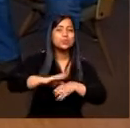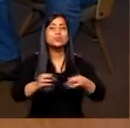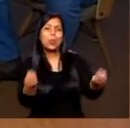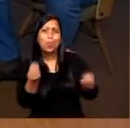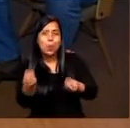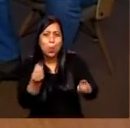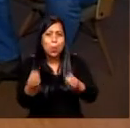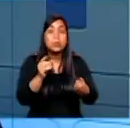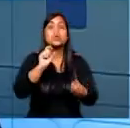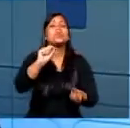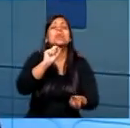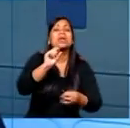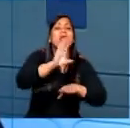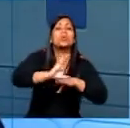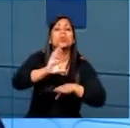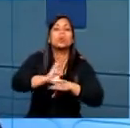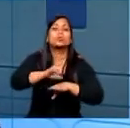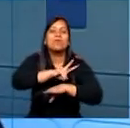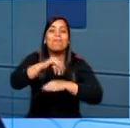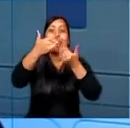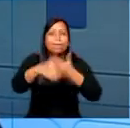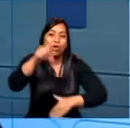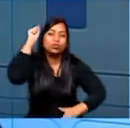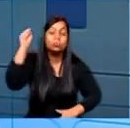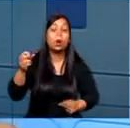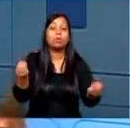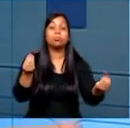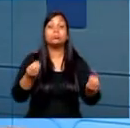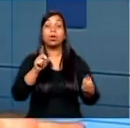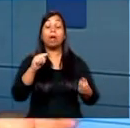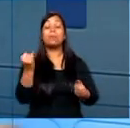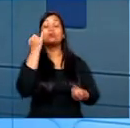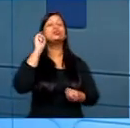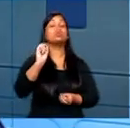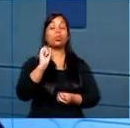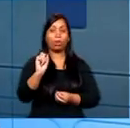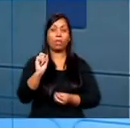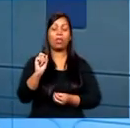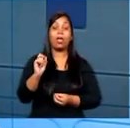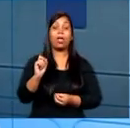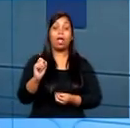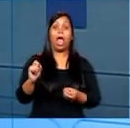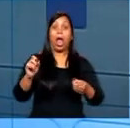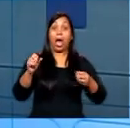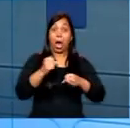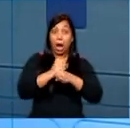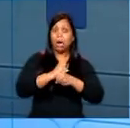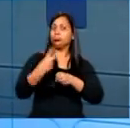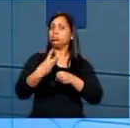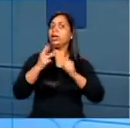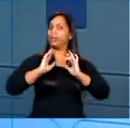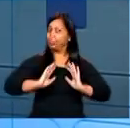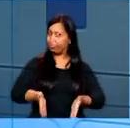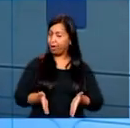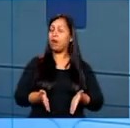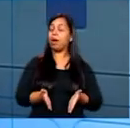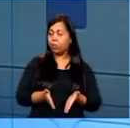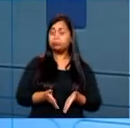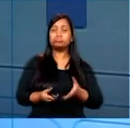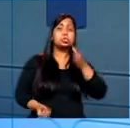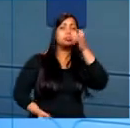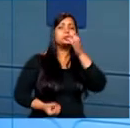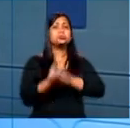o que é o cursinho? Bom, o cursinho, é importante dizer que a gente está no nosso terceiro ano, ele